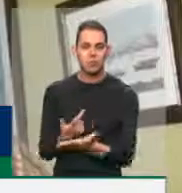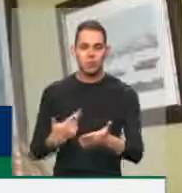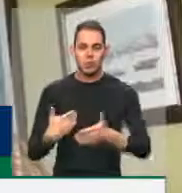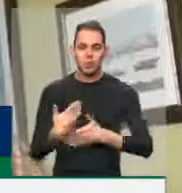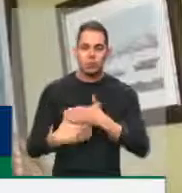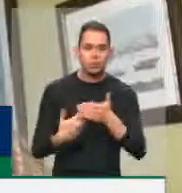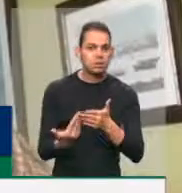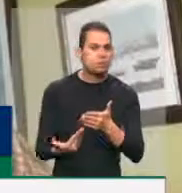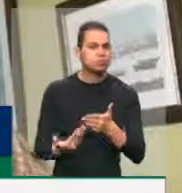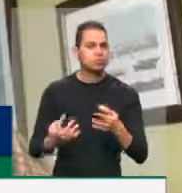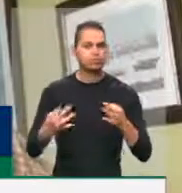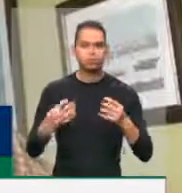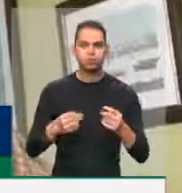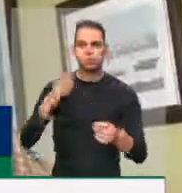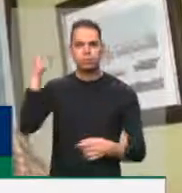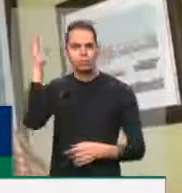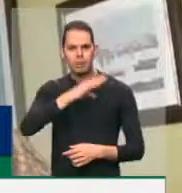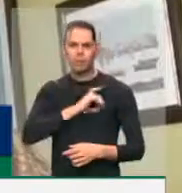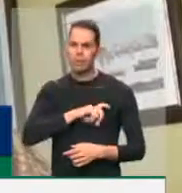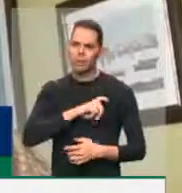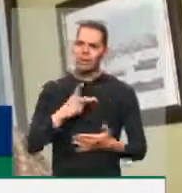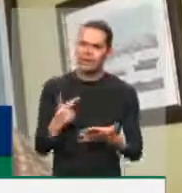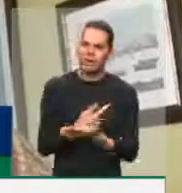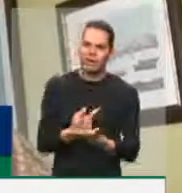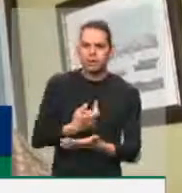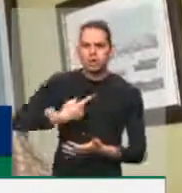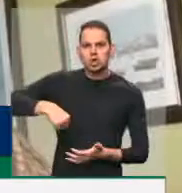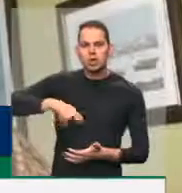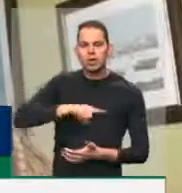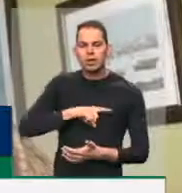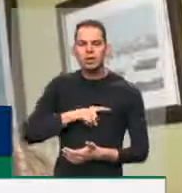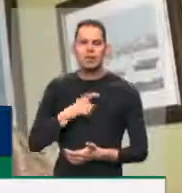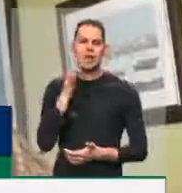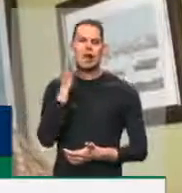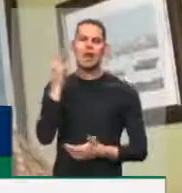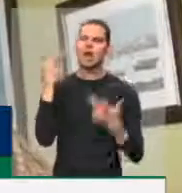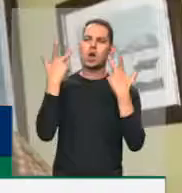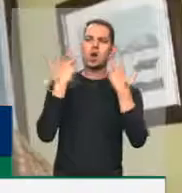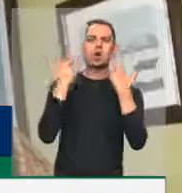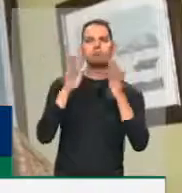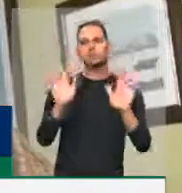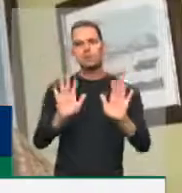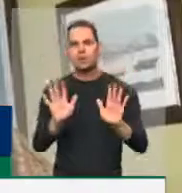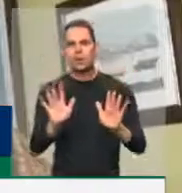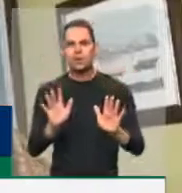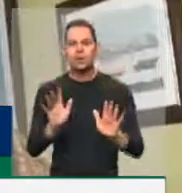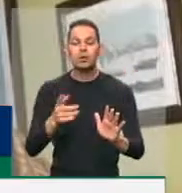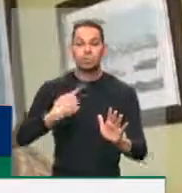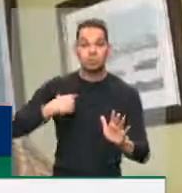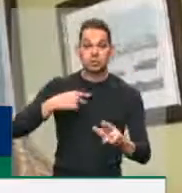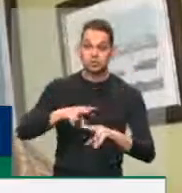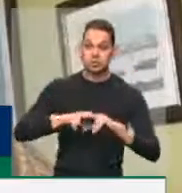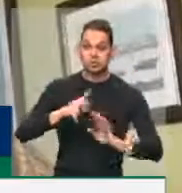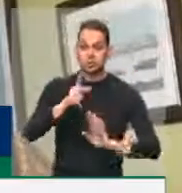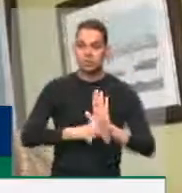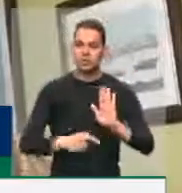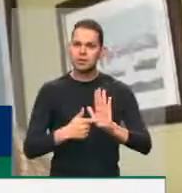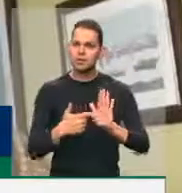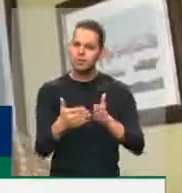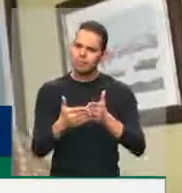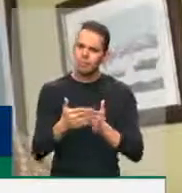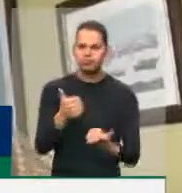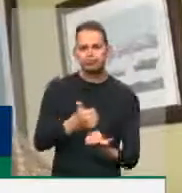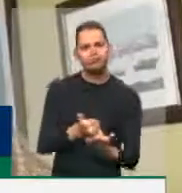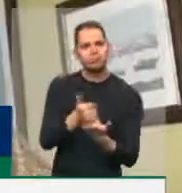absolutamente perverso e que nós não podemos achar que isso é natural. Portanto, meu projeto, eu peço o apoio de